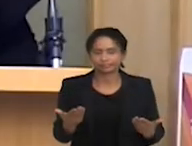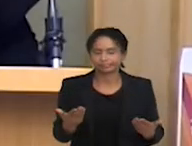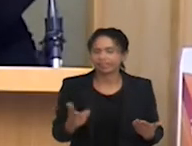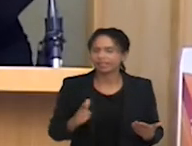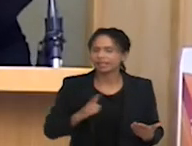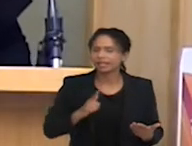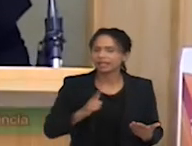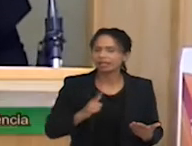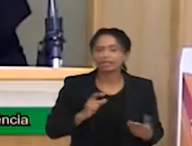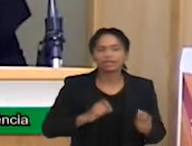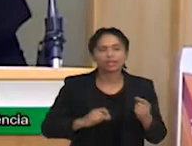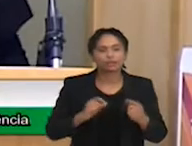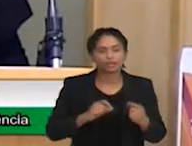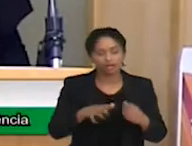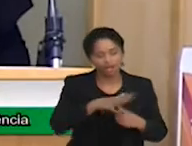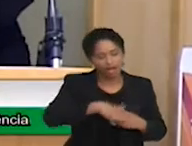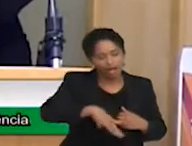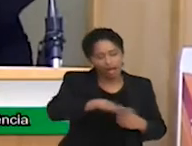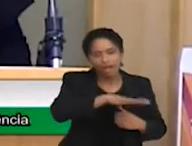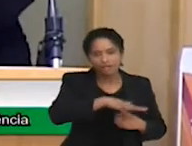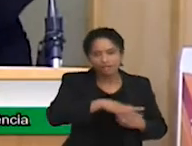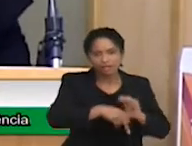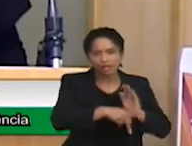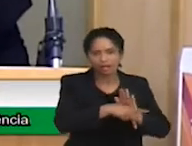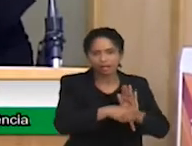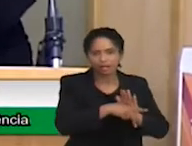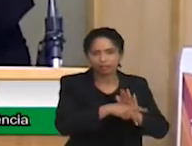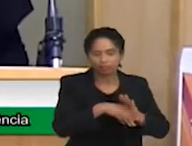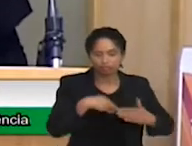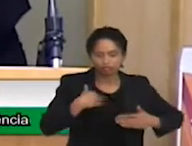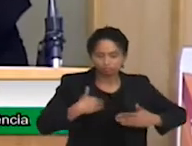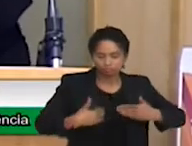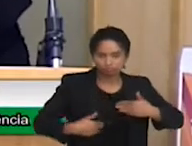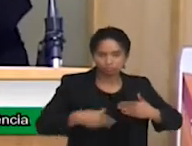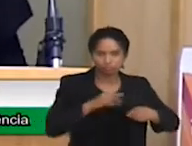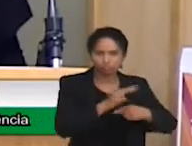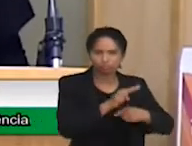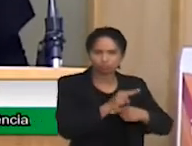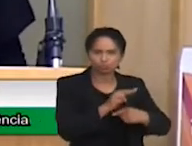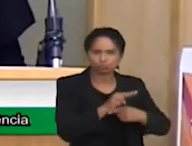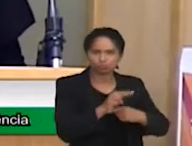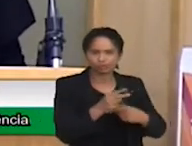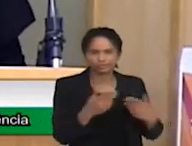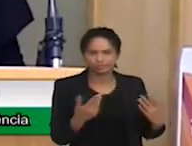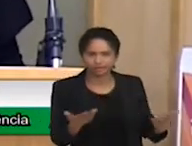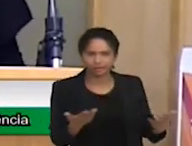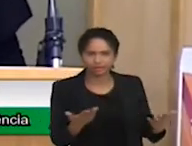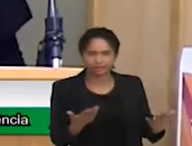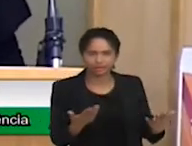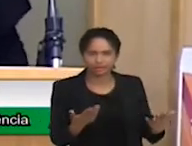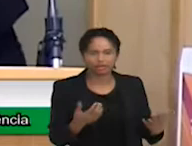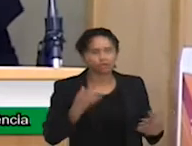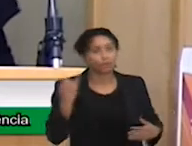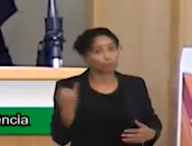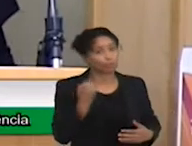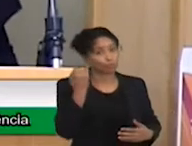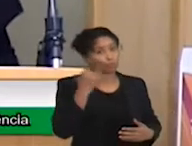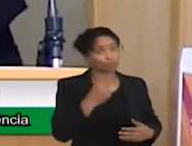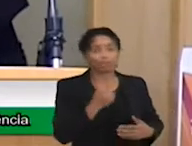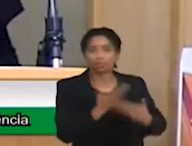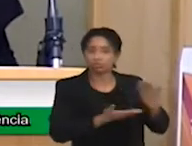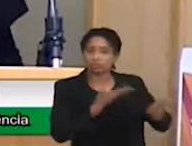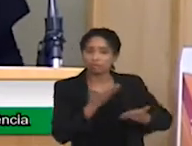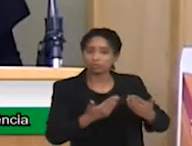A gente tem a sala de integração sensorial, que hoje é um padrão ouro, considerado padrão ouro para tratamento de autismo, mas foi inicialmente